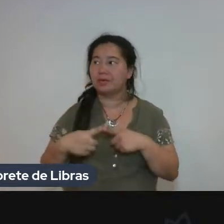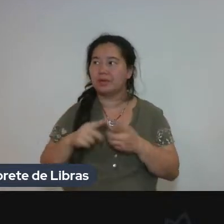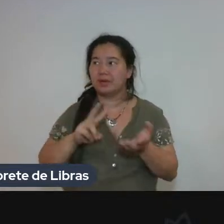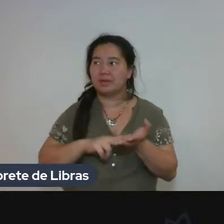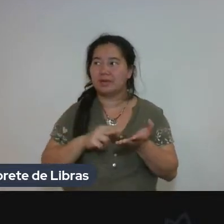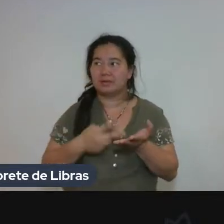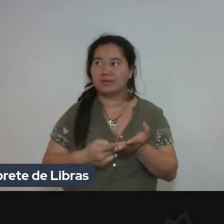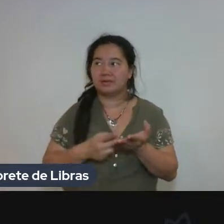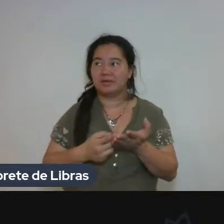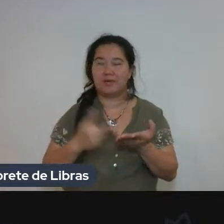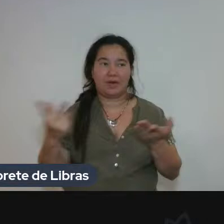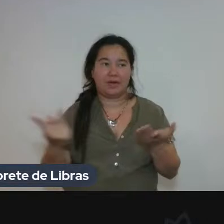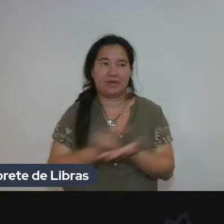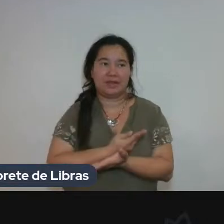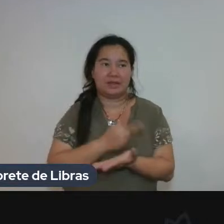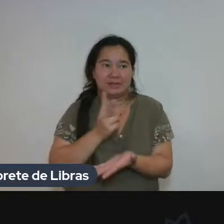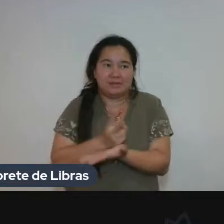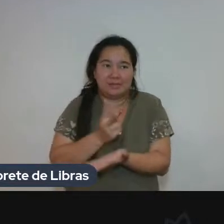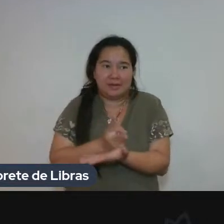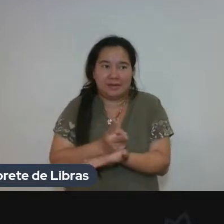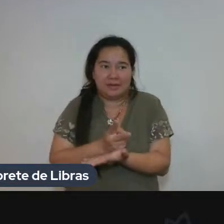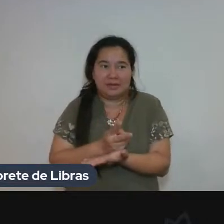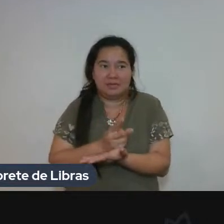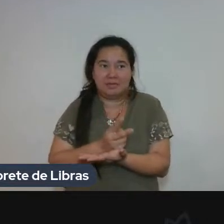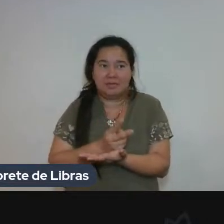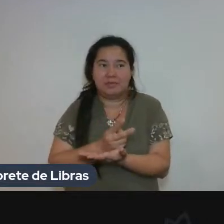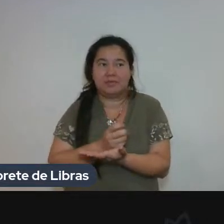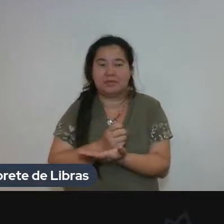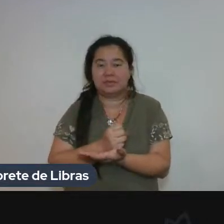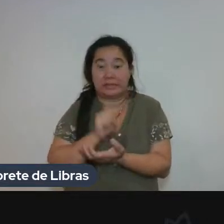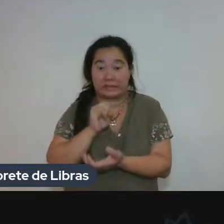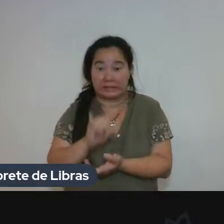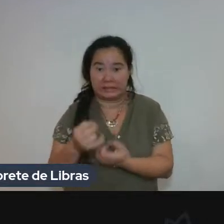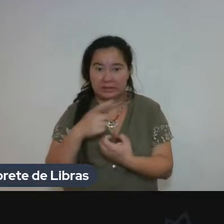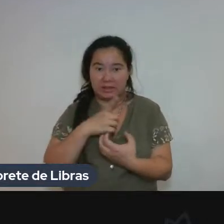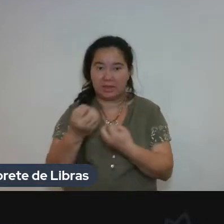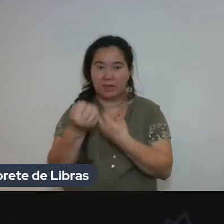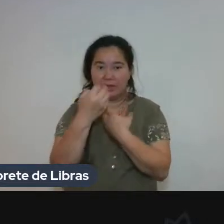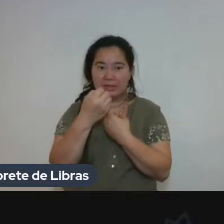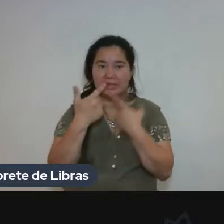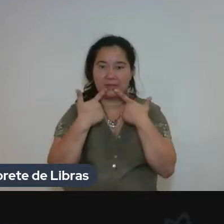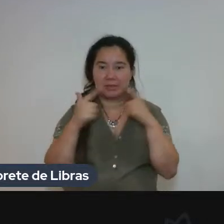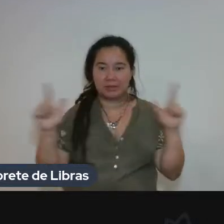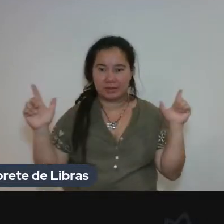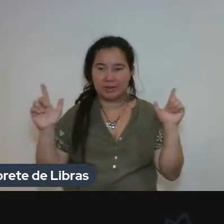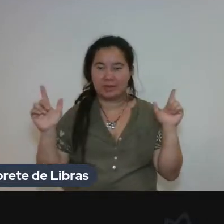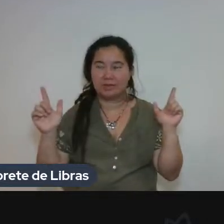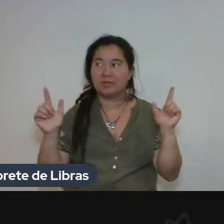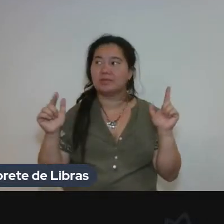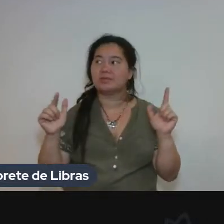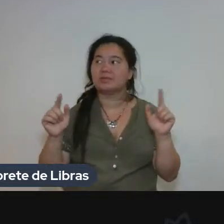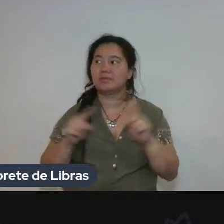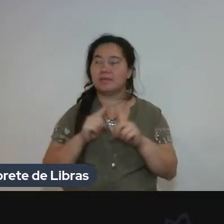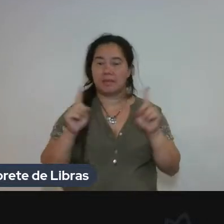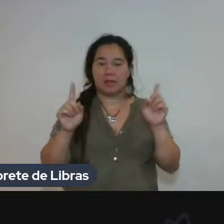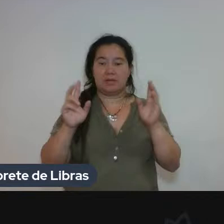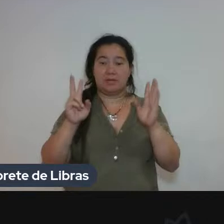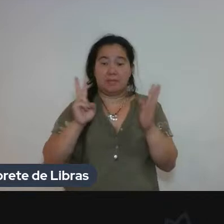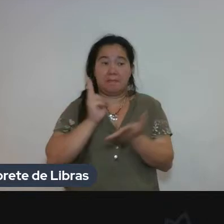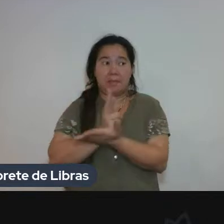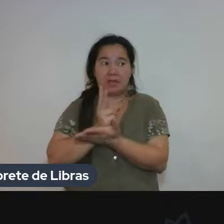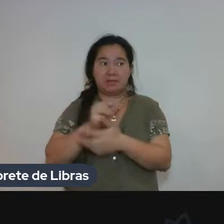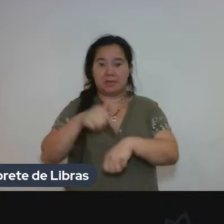acontece de qualquer forma, né? Dentro do ensino de línguas. Mas a minha maior questão é que mesmo ela acontecendo,